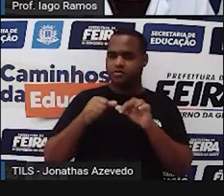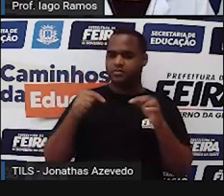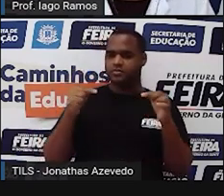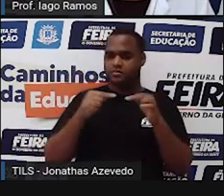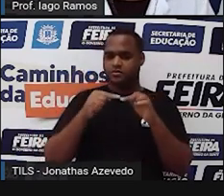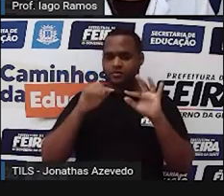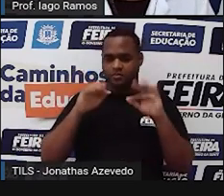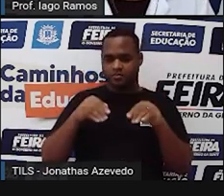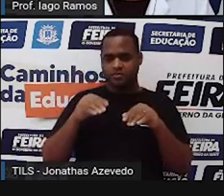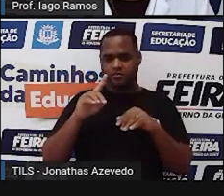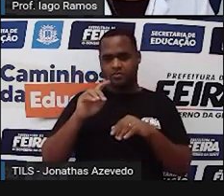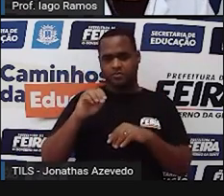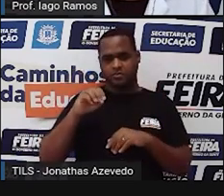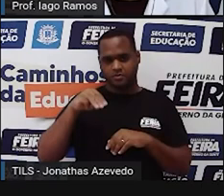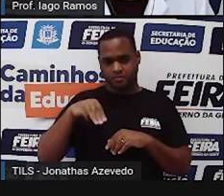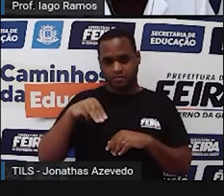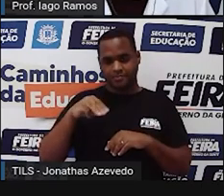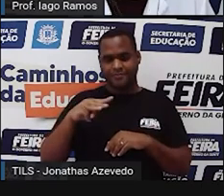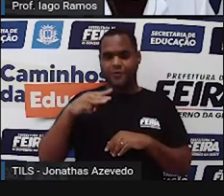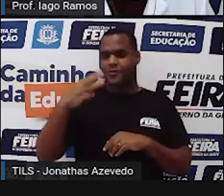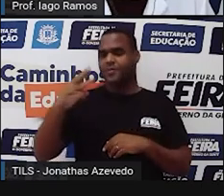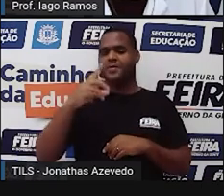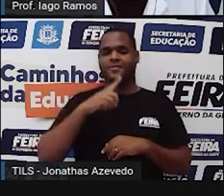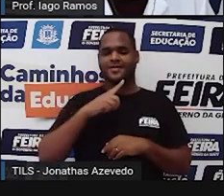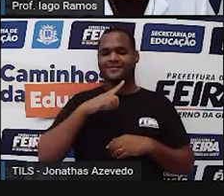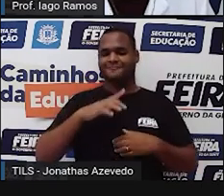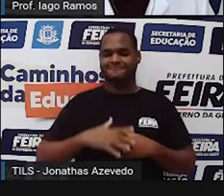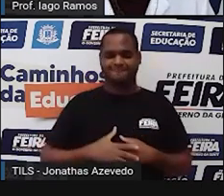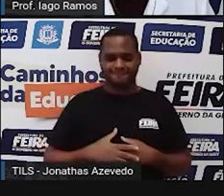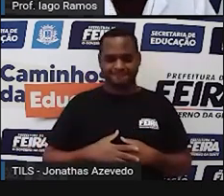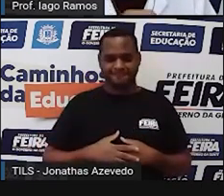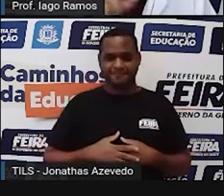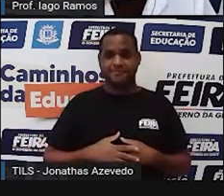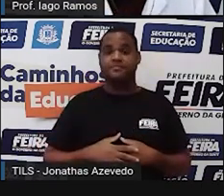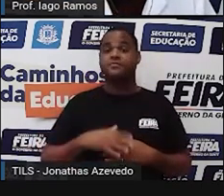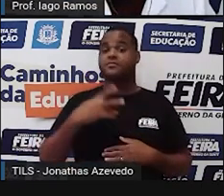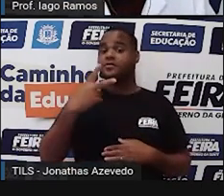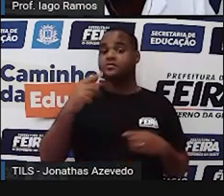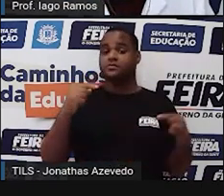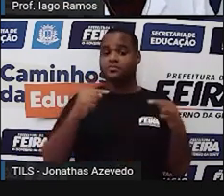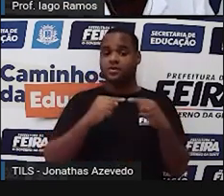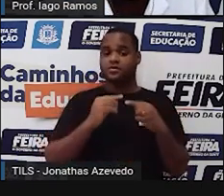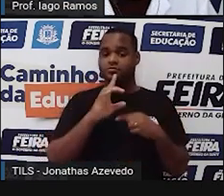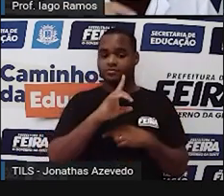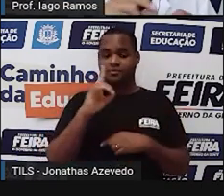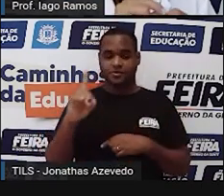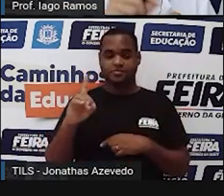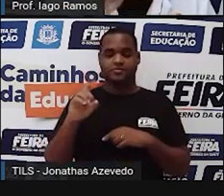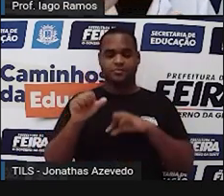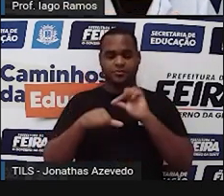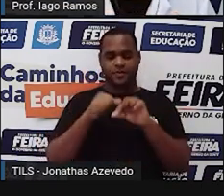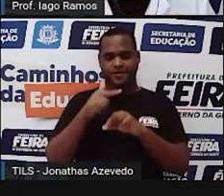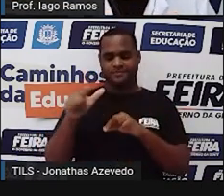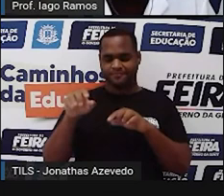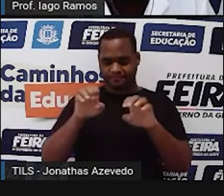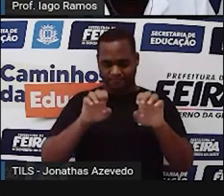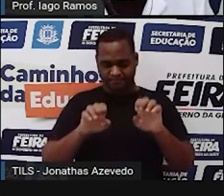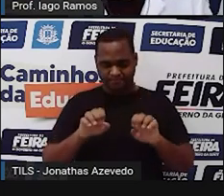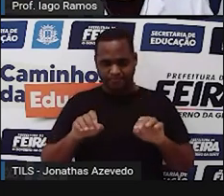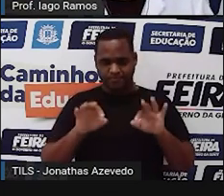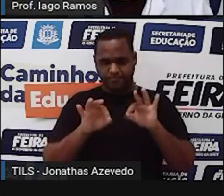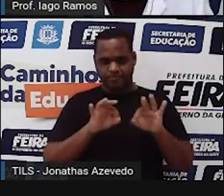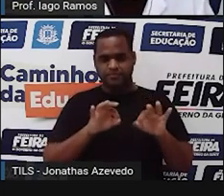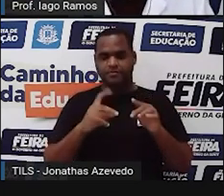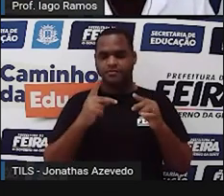chegar no decâmetro cúbico. E esses dois pulinhos estão indo para a direita. Acompanhando no esquema o sentido